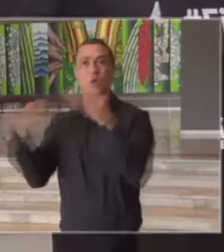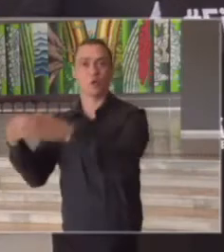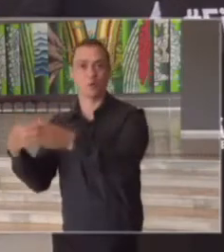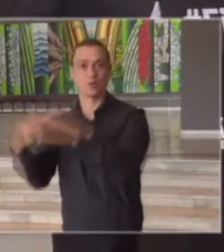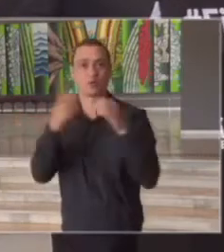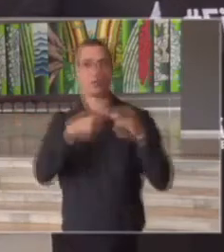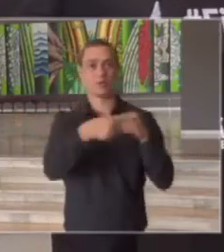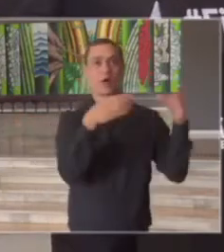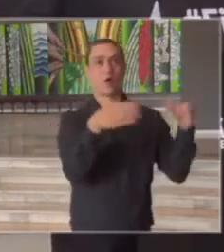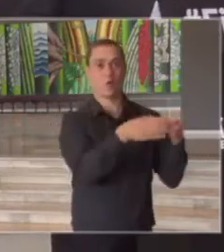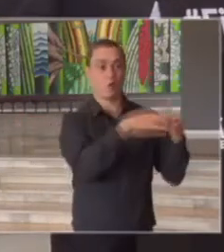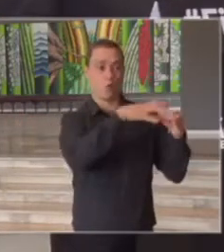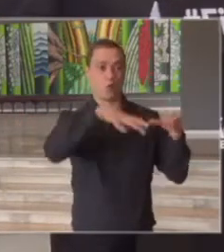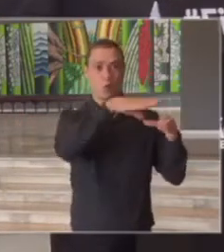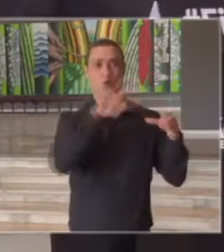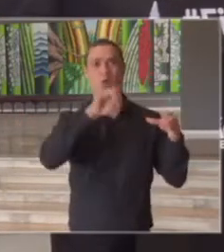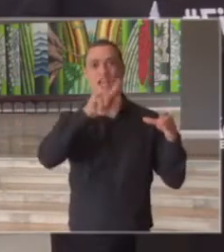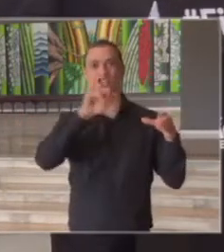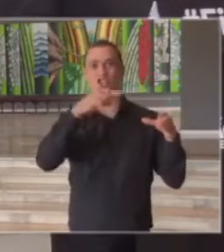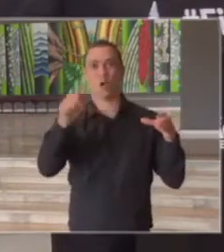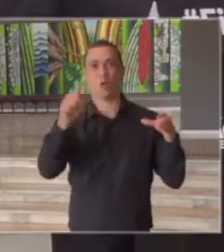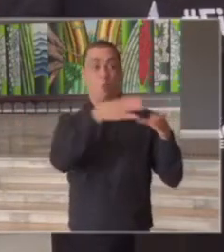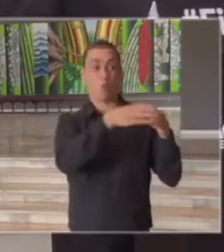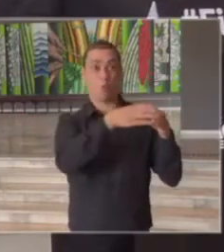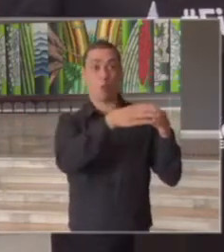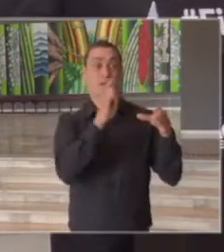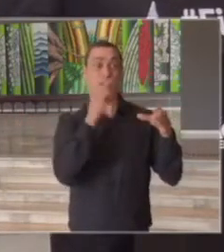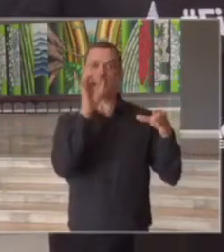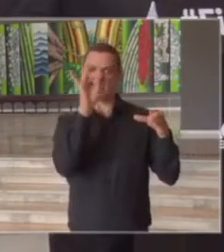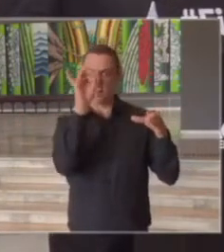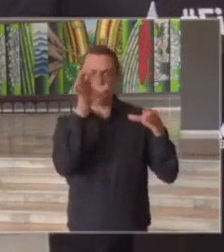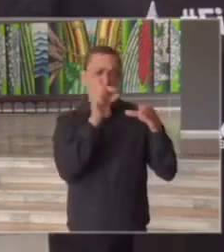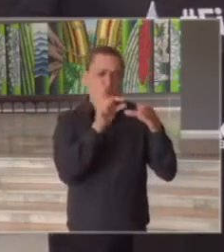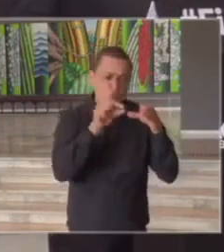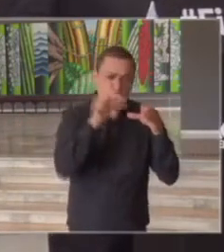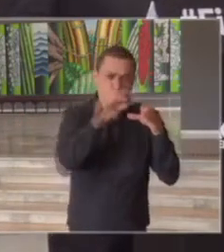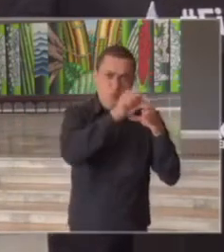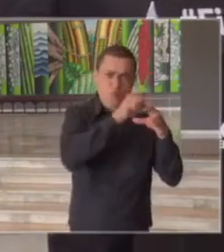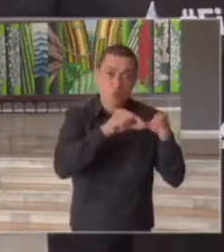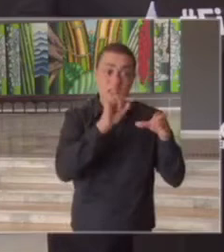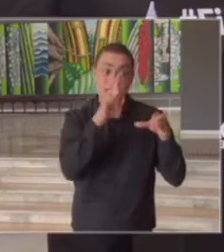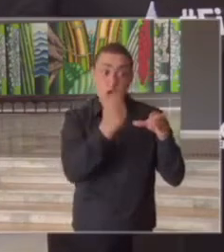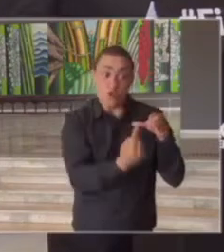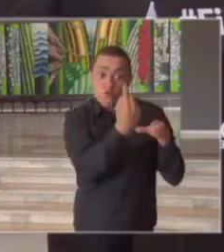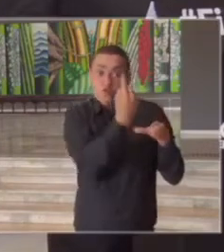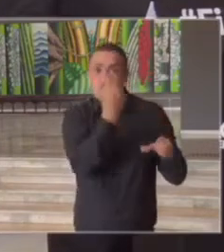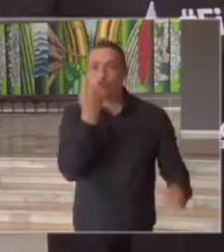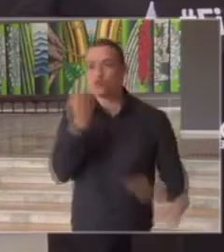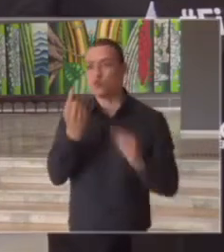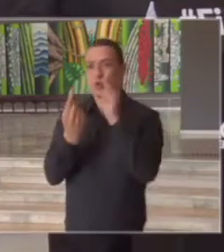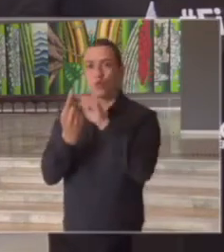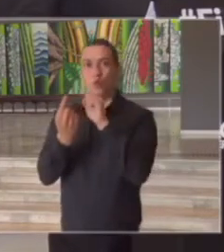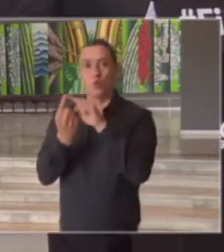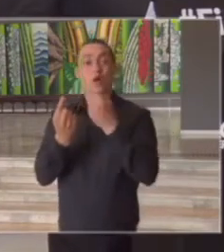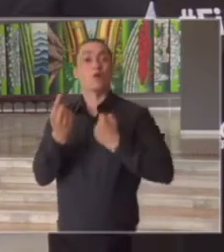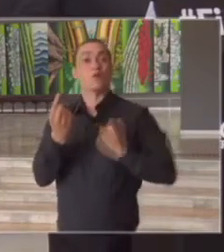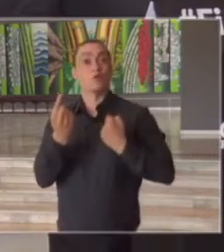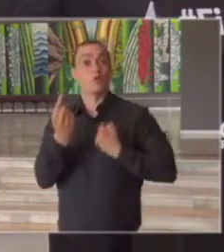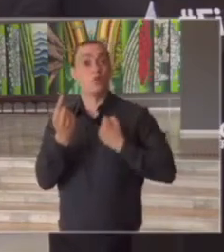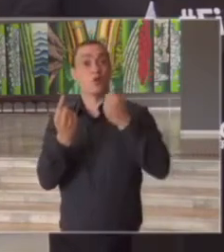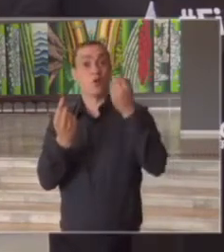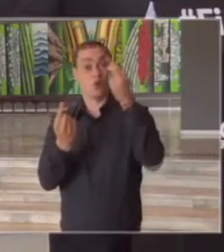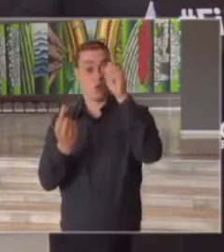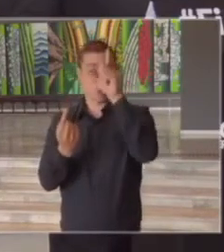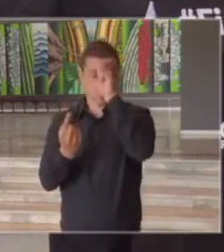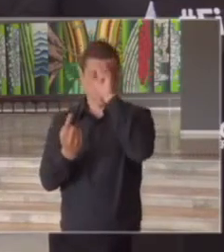nós olhamos os municípios isoladamente e quando o município começa a ter um número de leitos